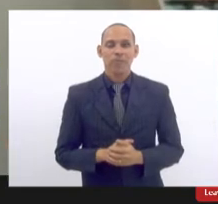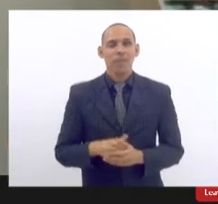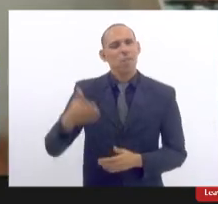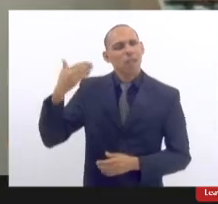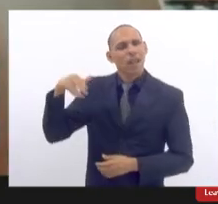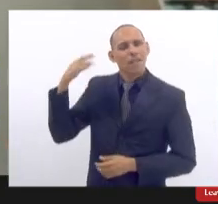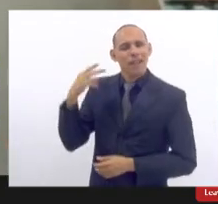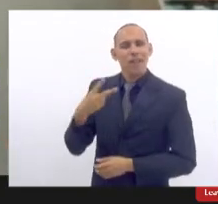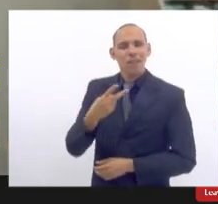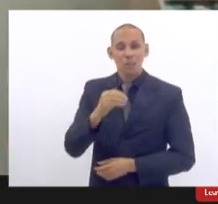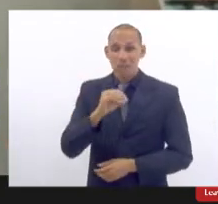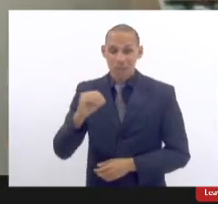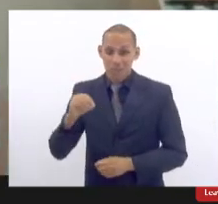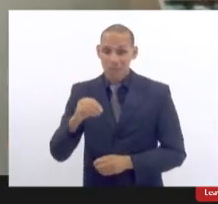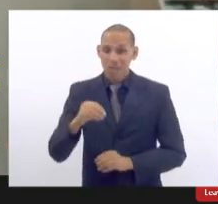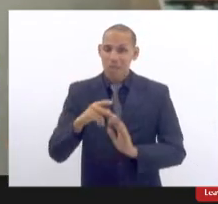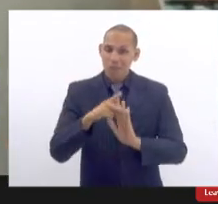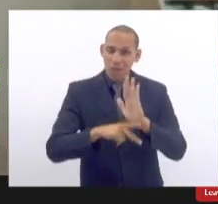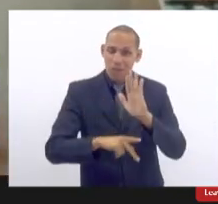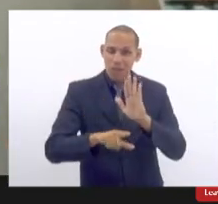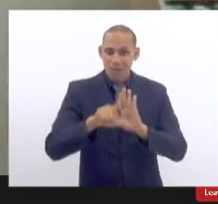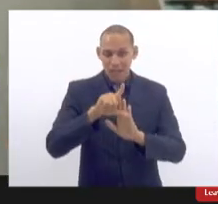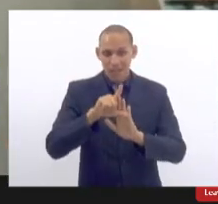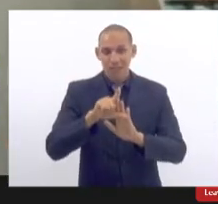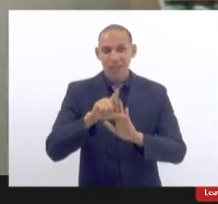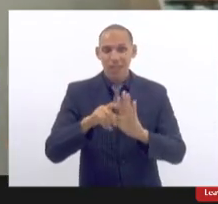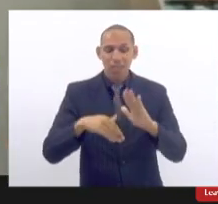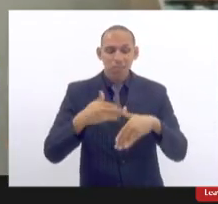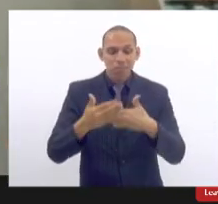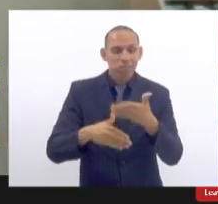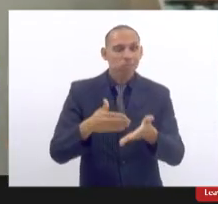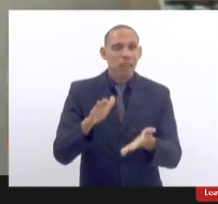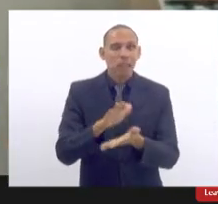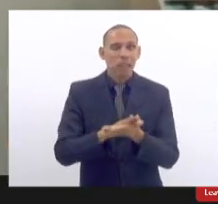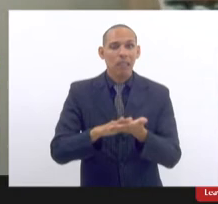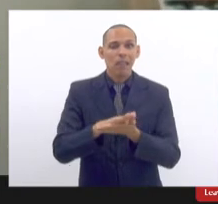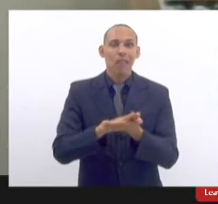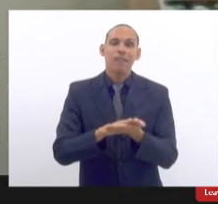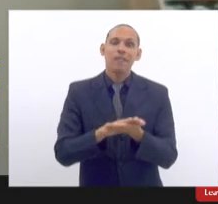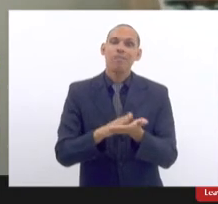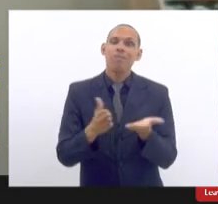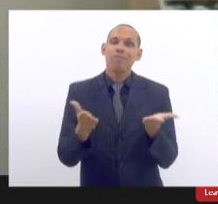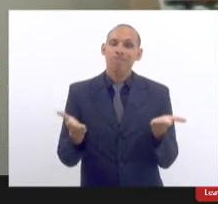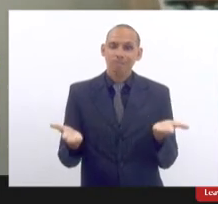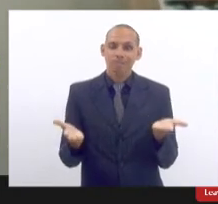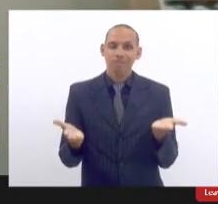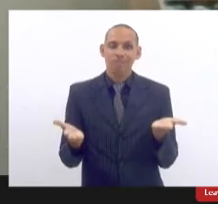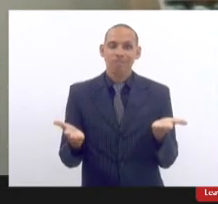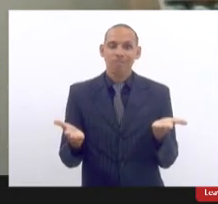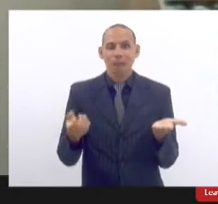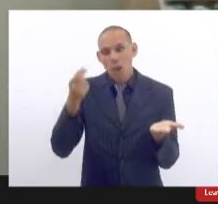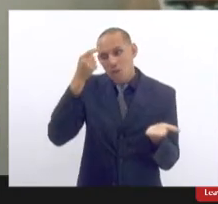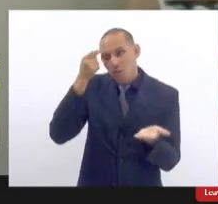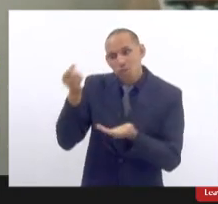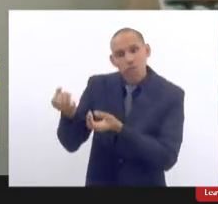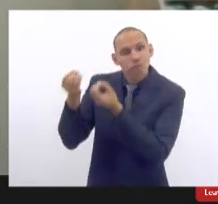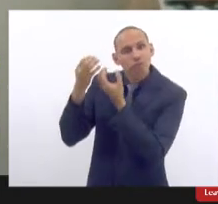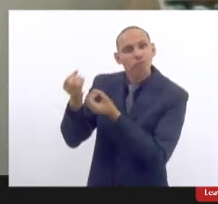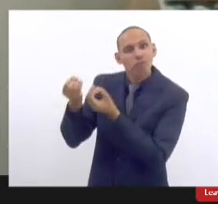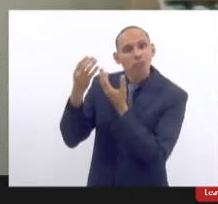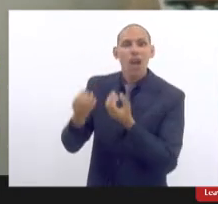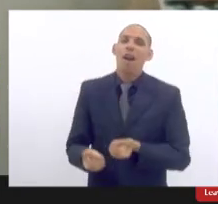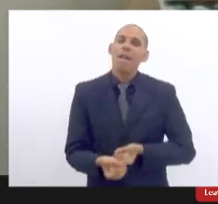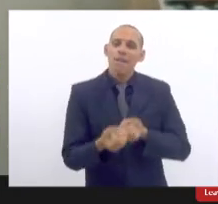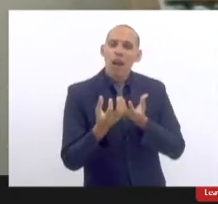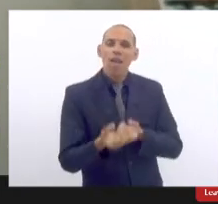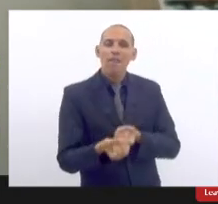2000 houve esse projeto de lei e não foi levado para frente, justamente nessa mesma questão de conscientização, de informação